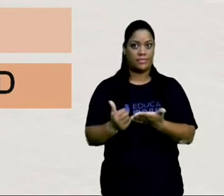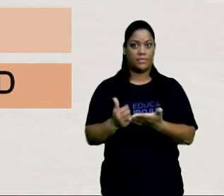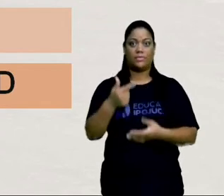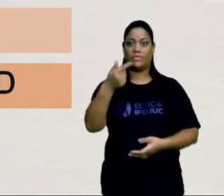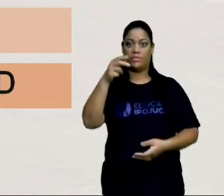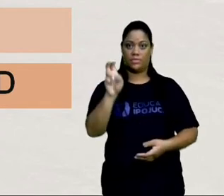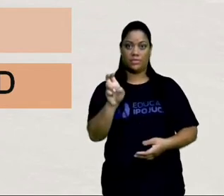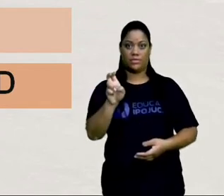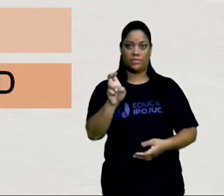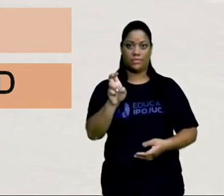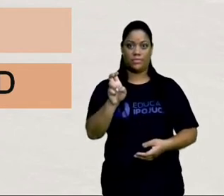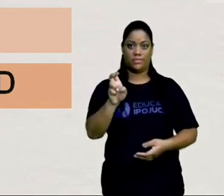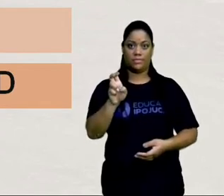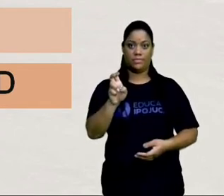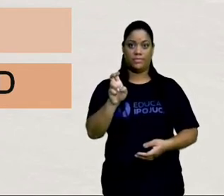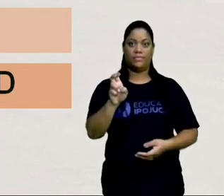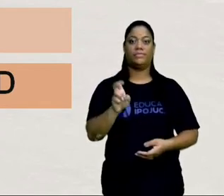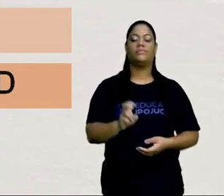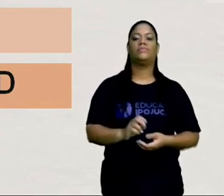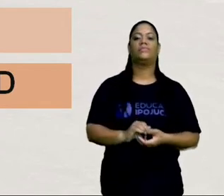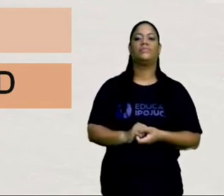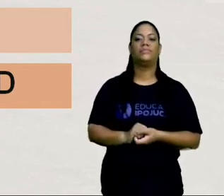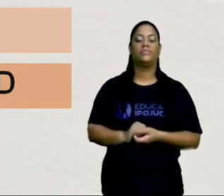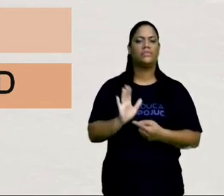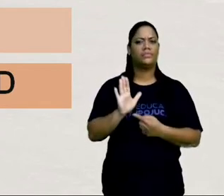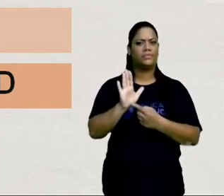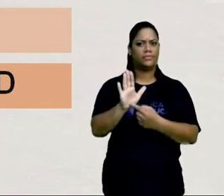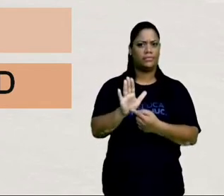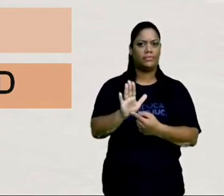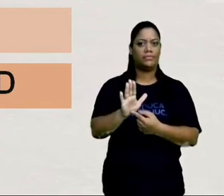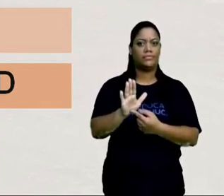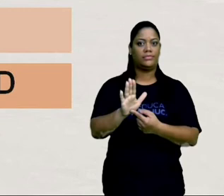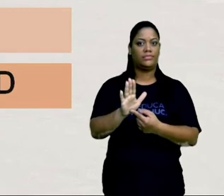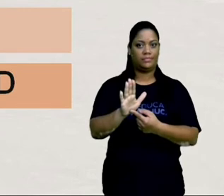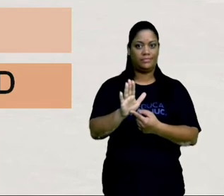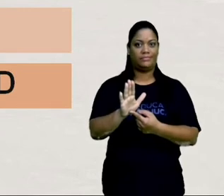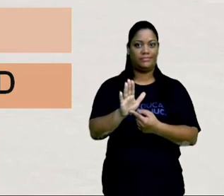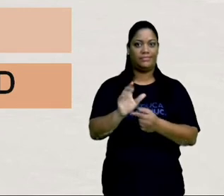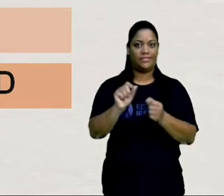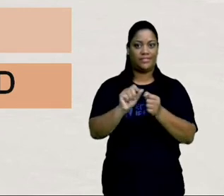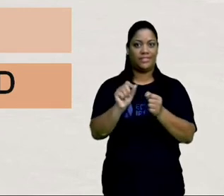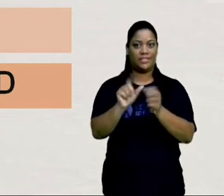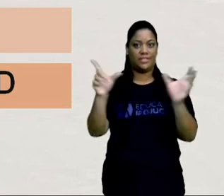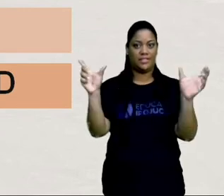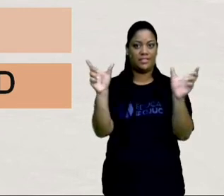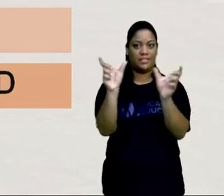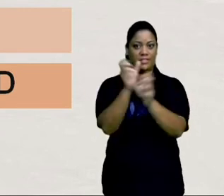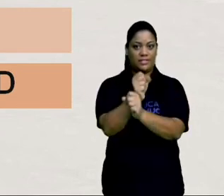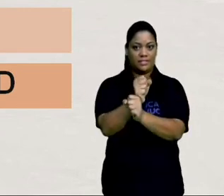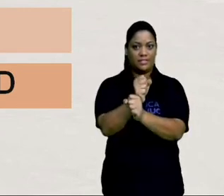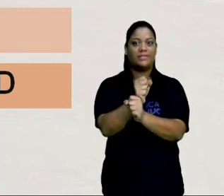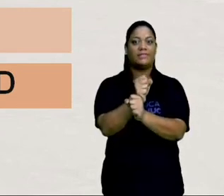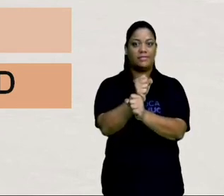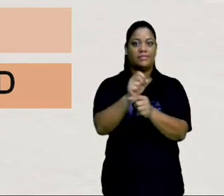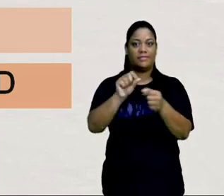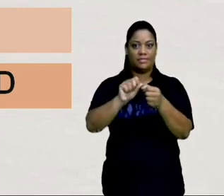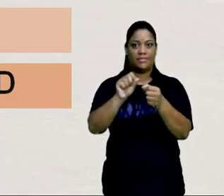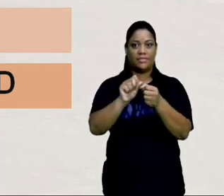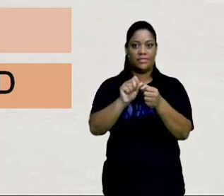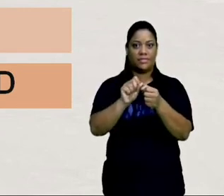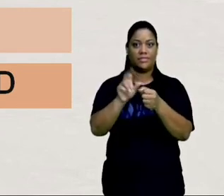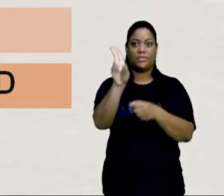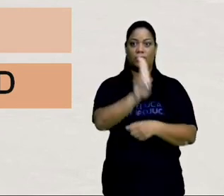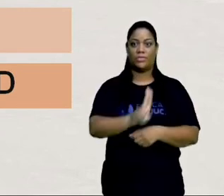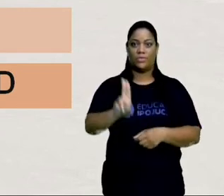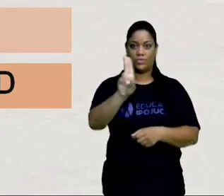25A. Então, a gente pode colocar uma expressão algébrica. Expressão algébrica é aquela que